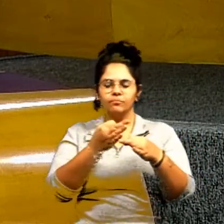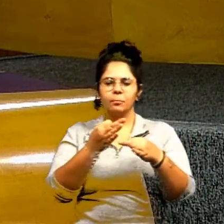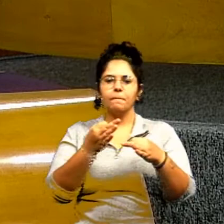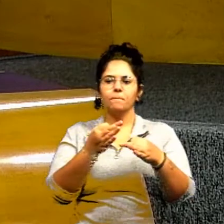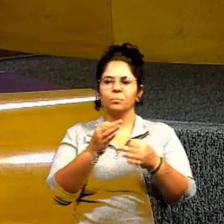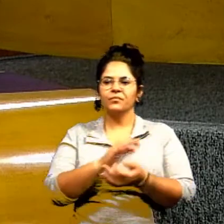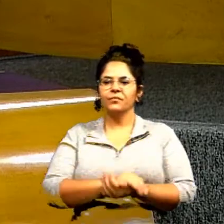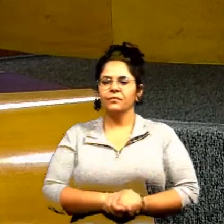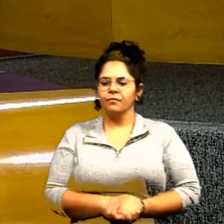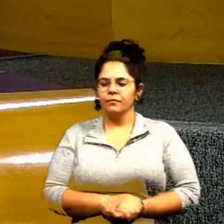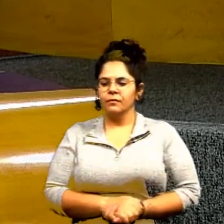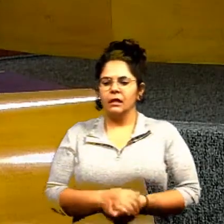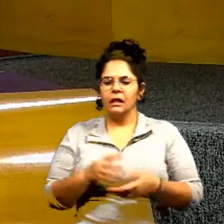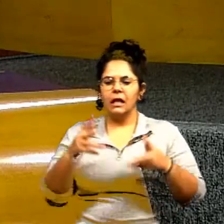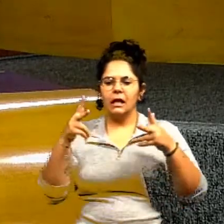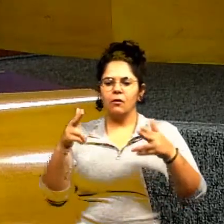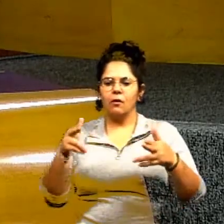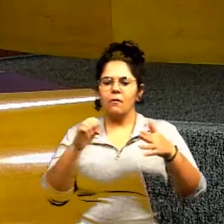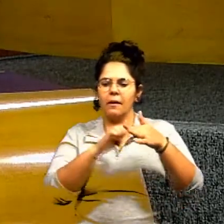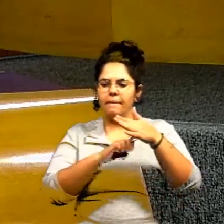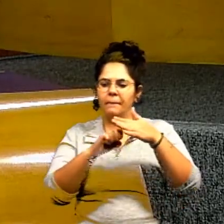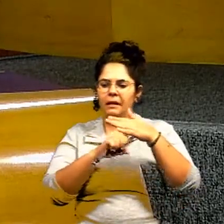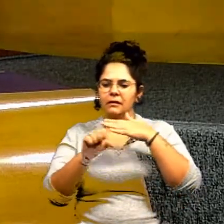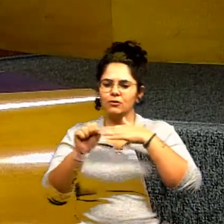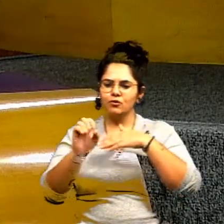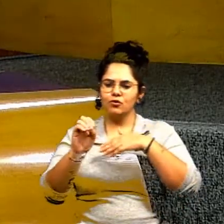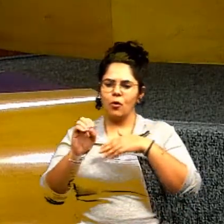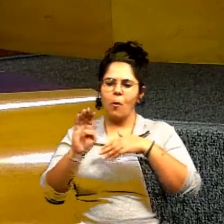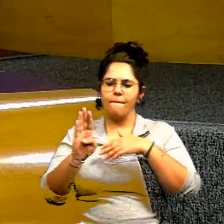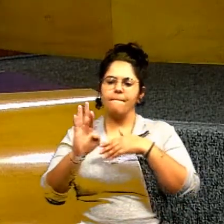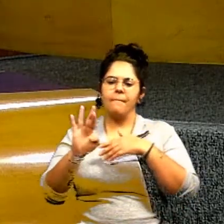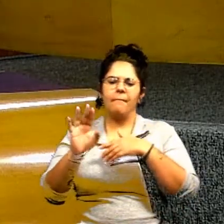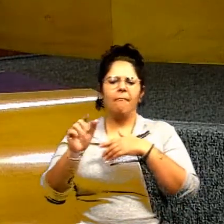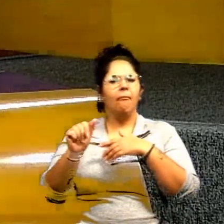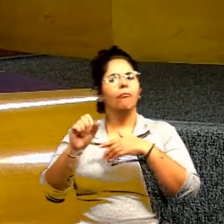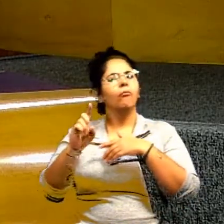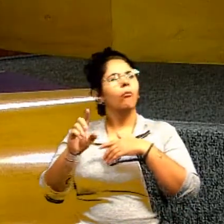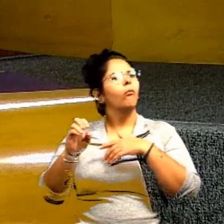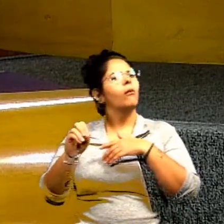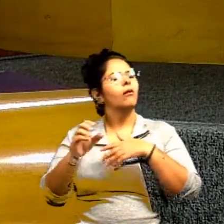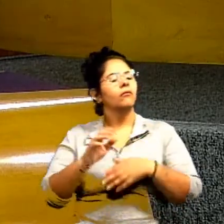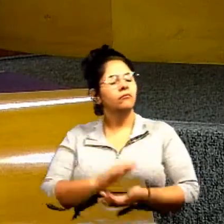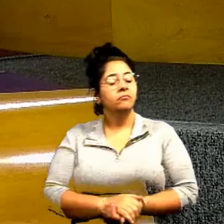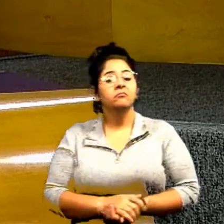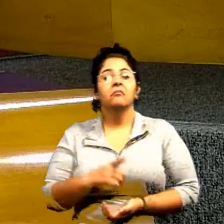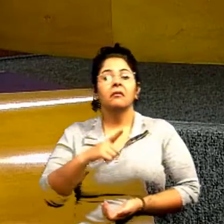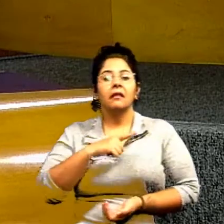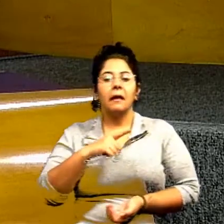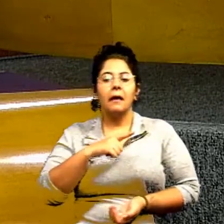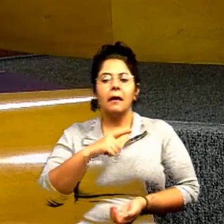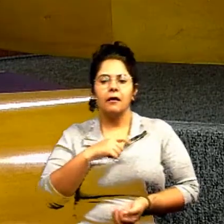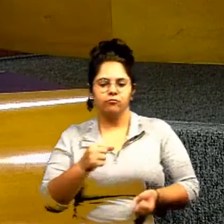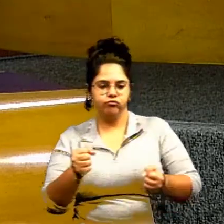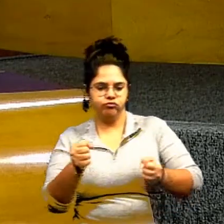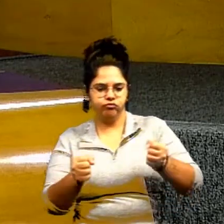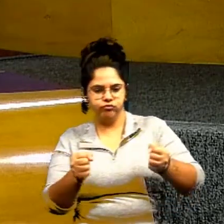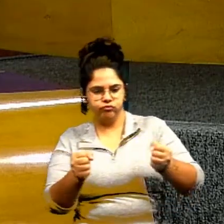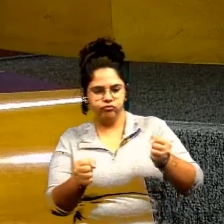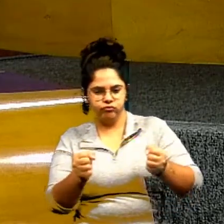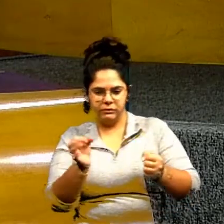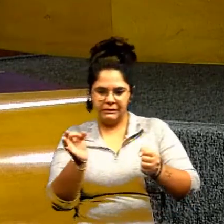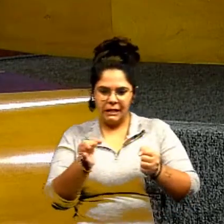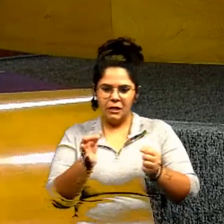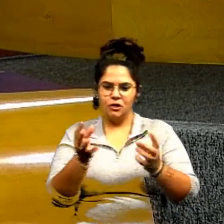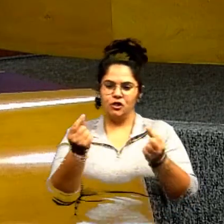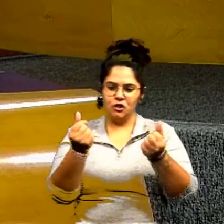igual a sobrado do Paulo Afosta fazendo a quarta radial, tem maquinário, tem realmente dinheiro para manter a obra até